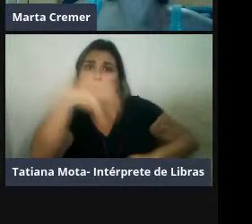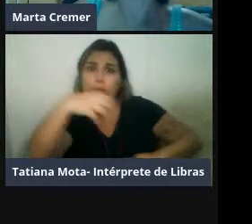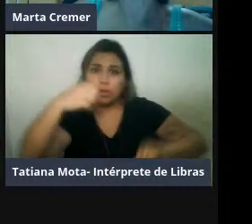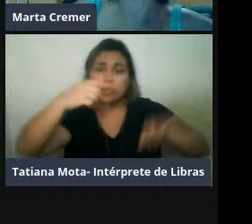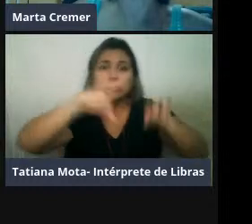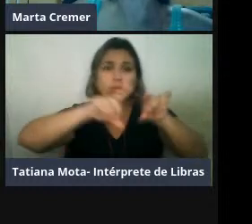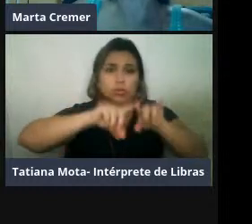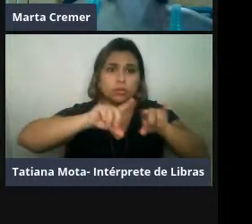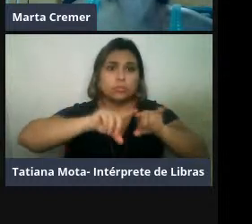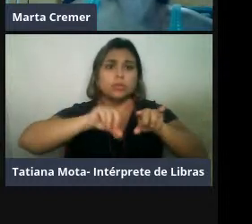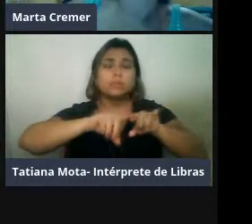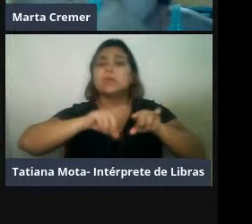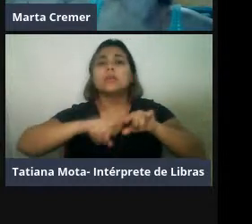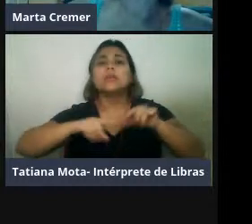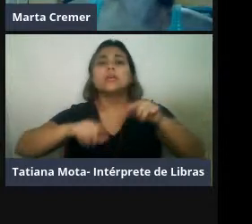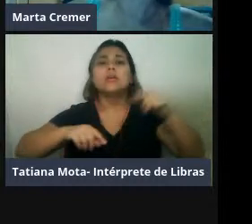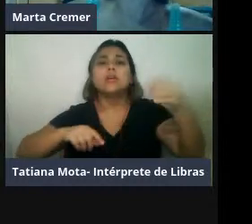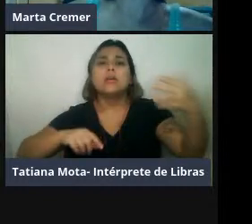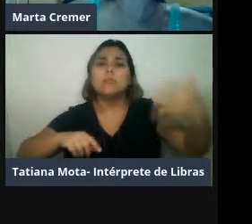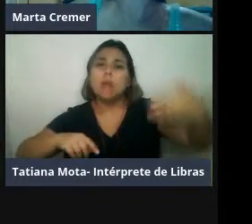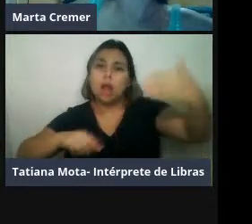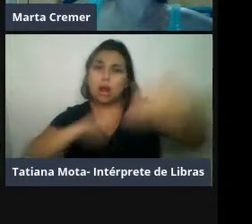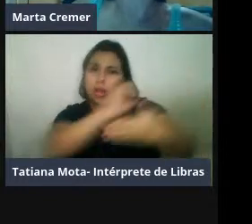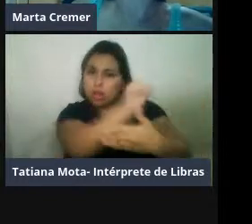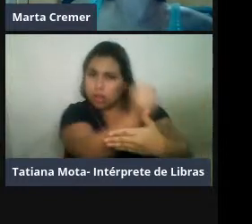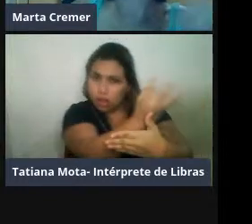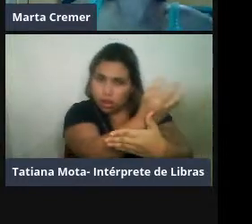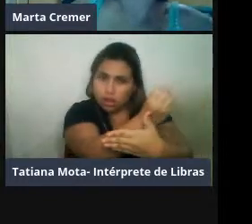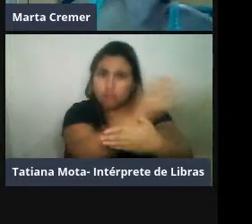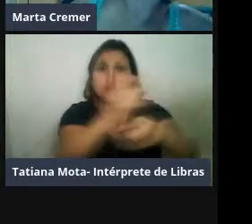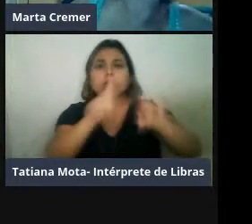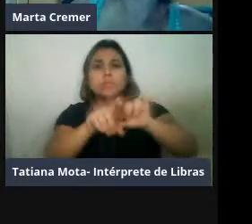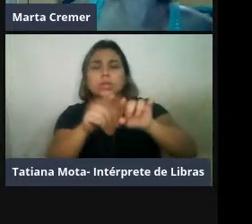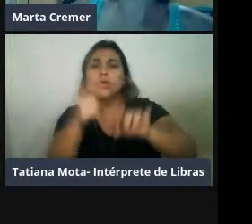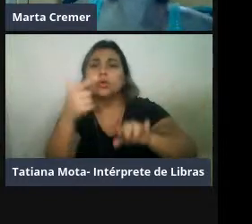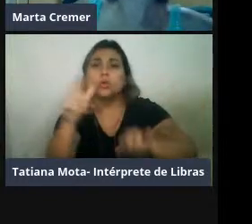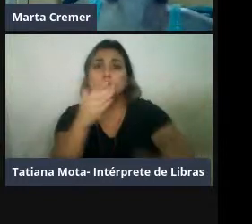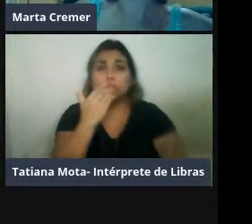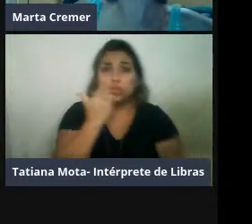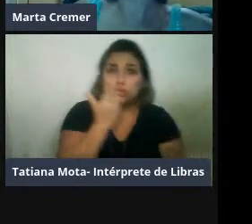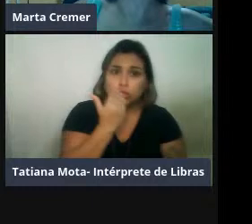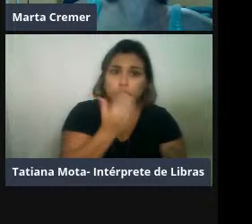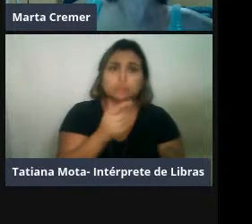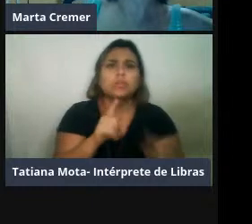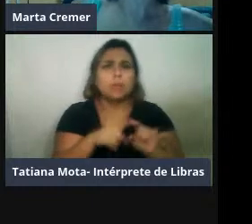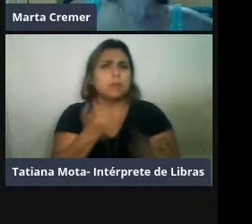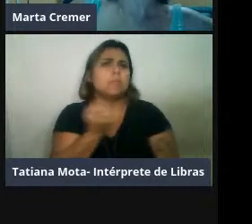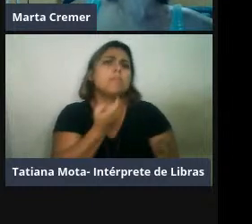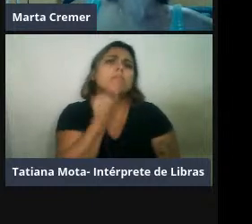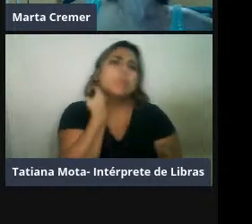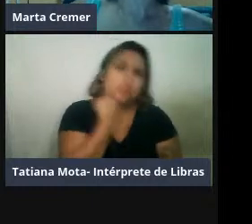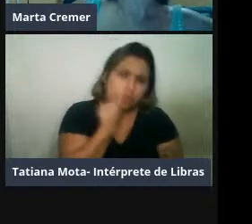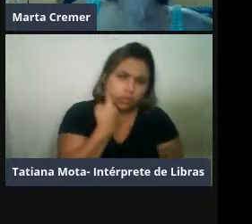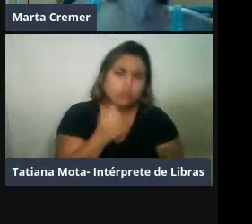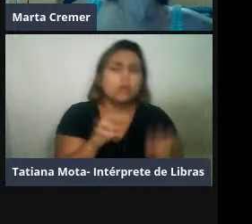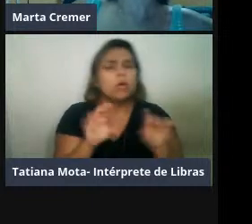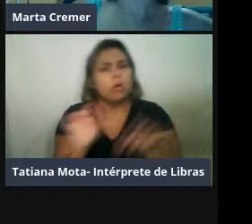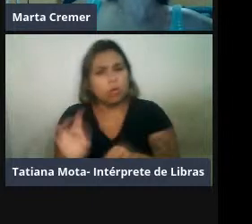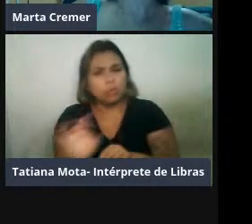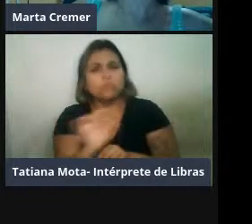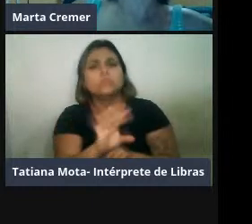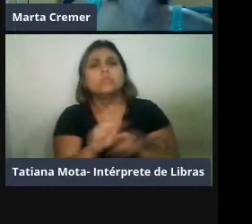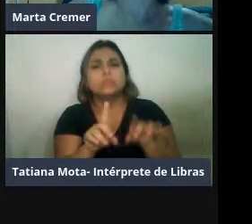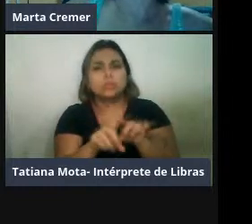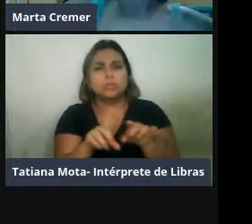predadoras de baleias, predam pinípedes, predam, algumas são especializadas em peixes, enfim, então, elas, na